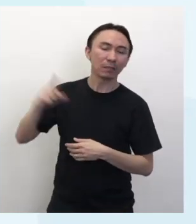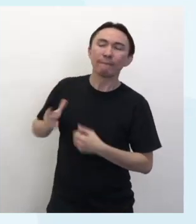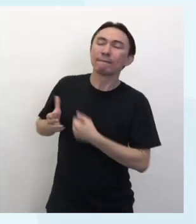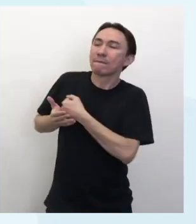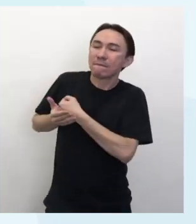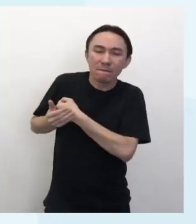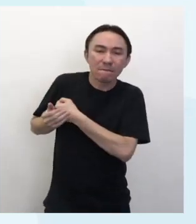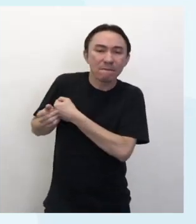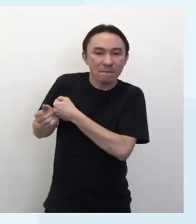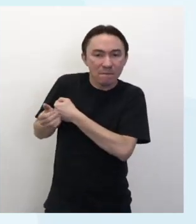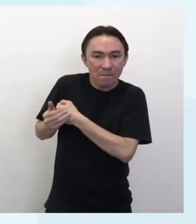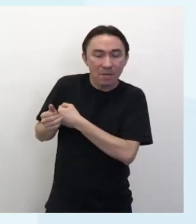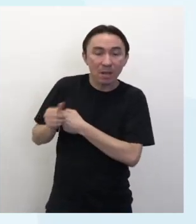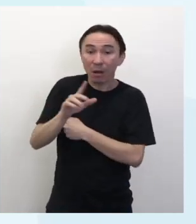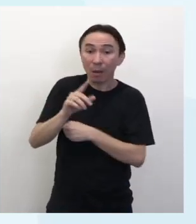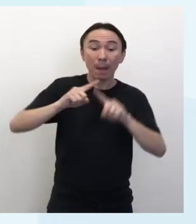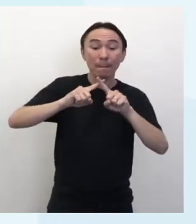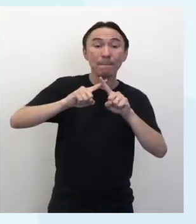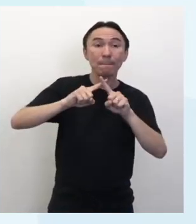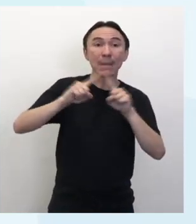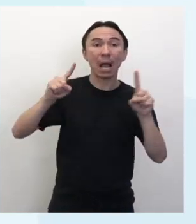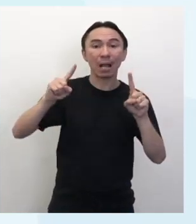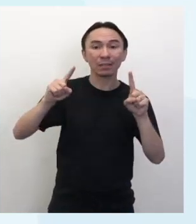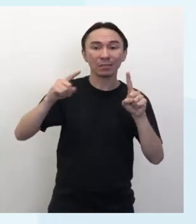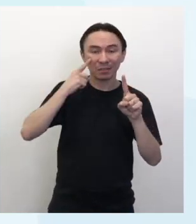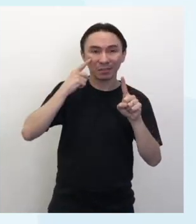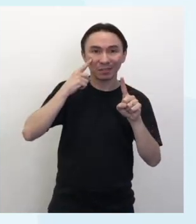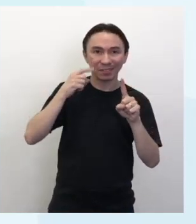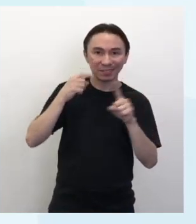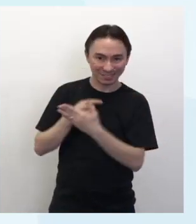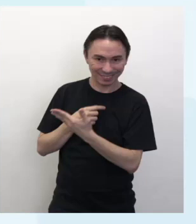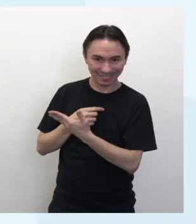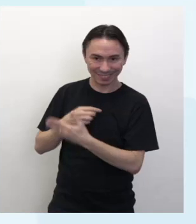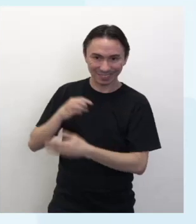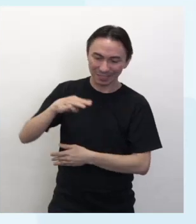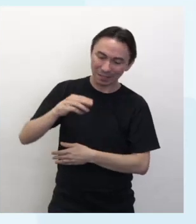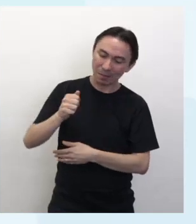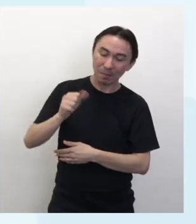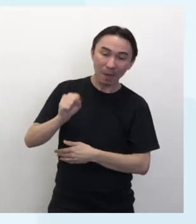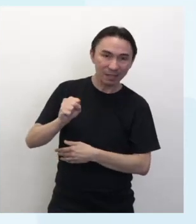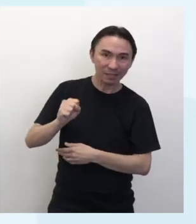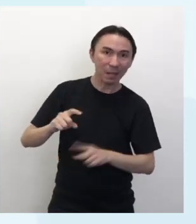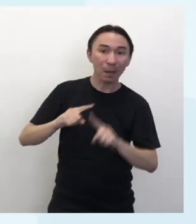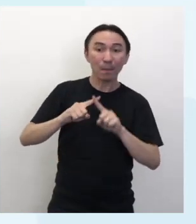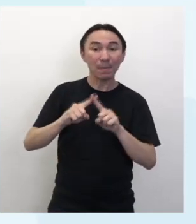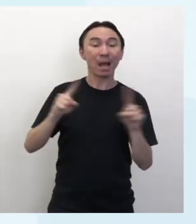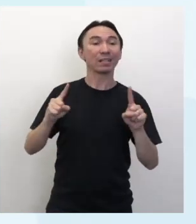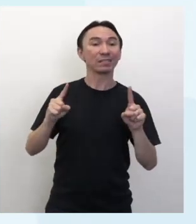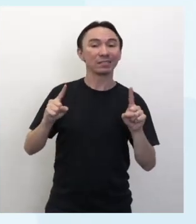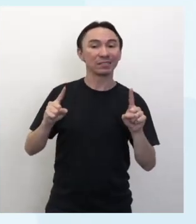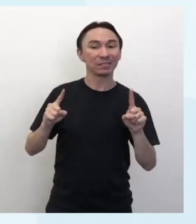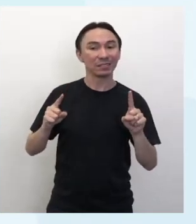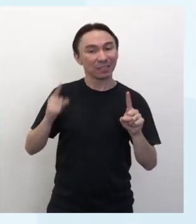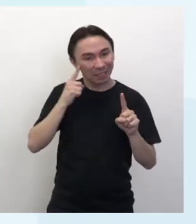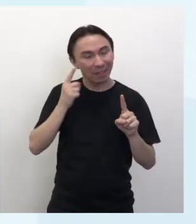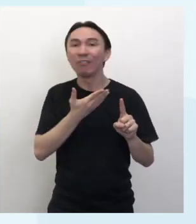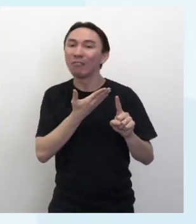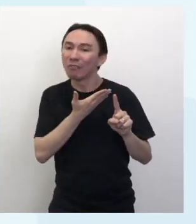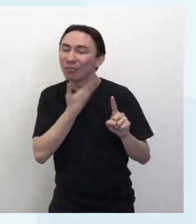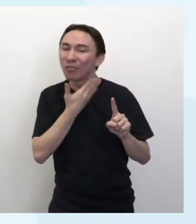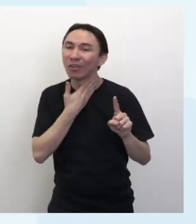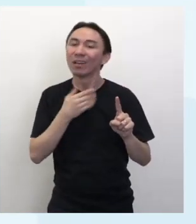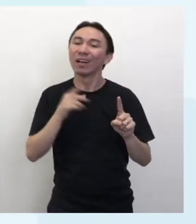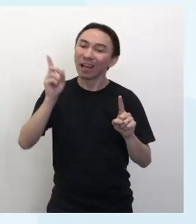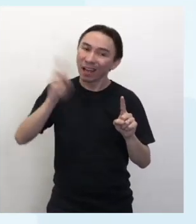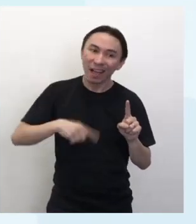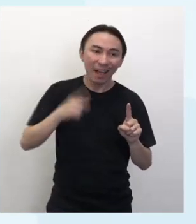mas, olha esse mais destacado que eu falei para vocês no começo, né? Mas a voz era amiga e doce. A